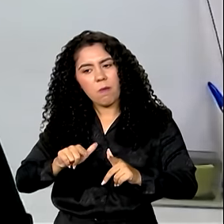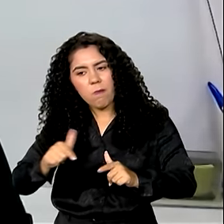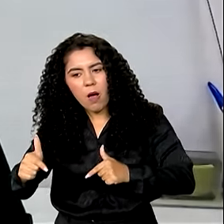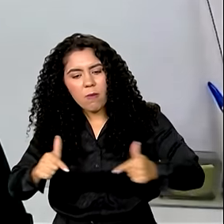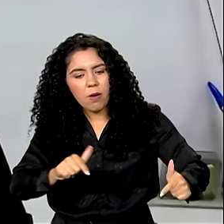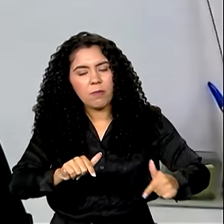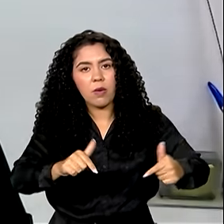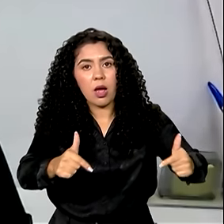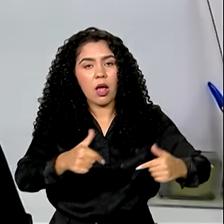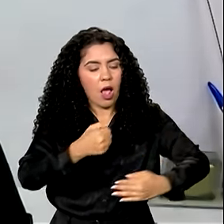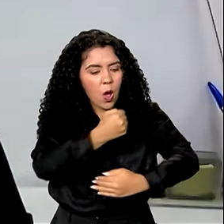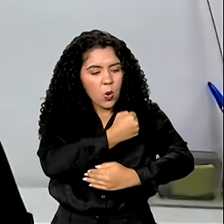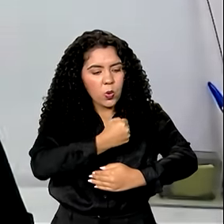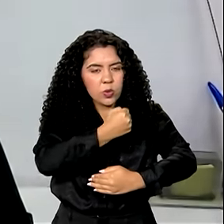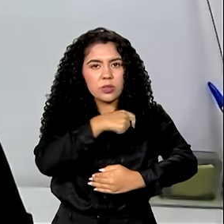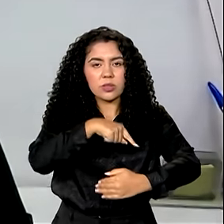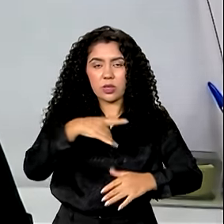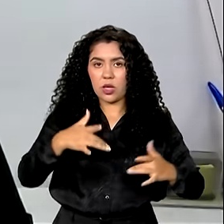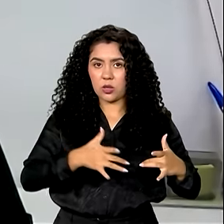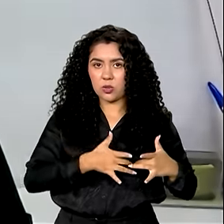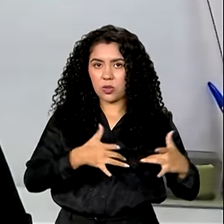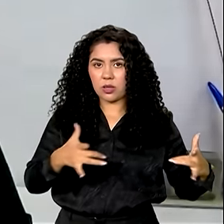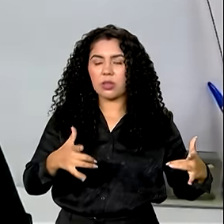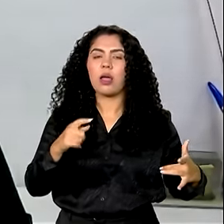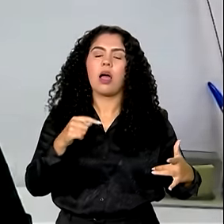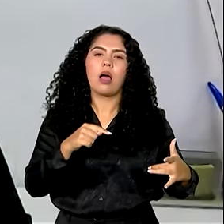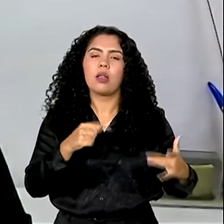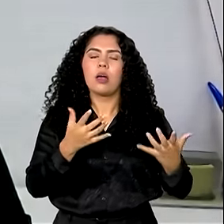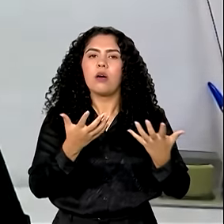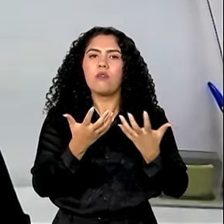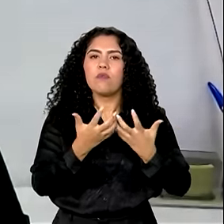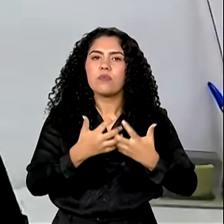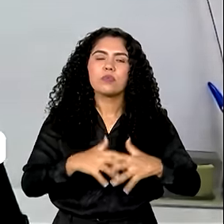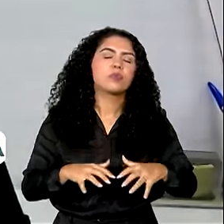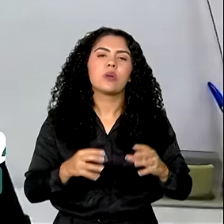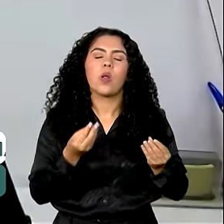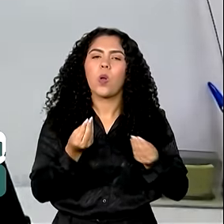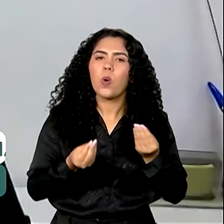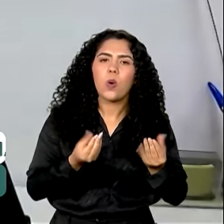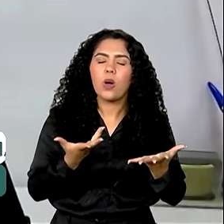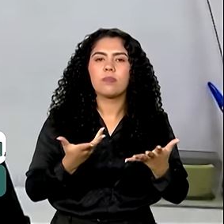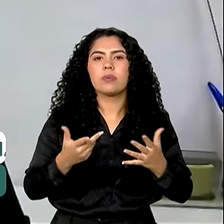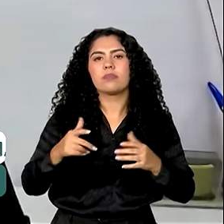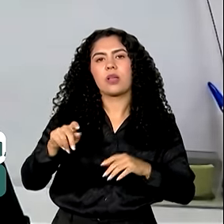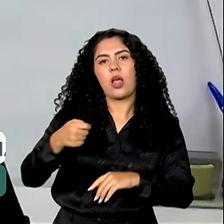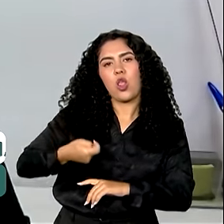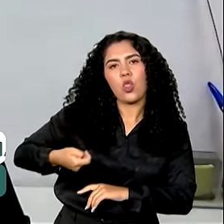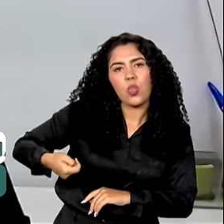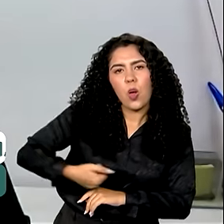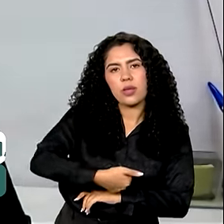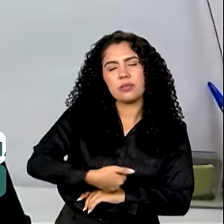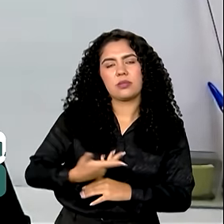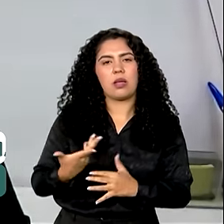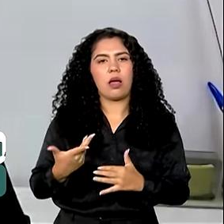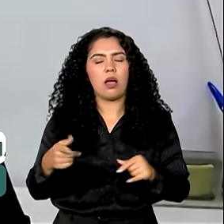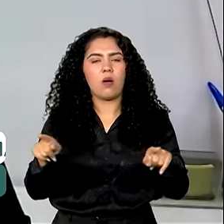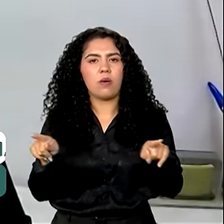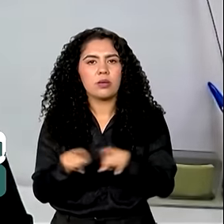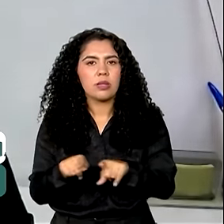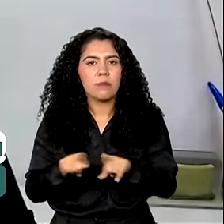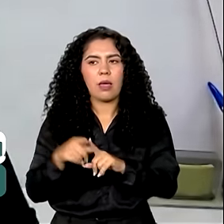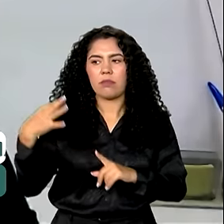solidárias funcionam muito com base nas doações, nas iniciativas de